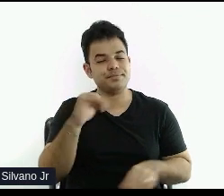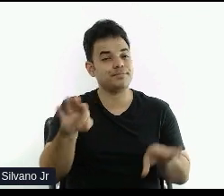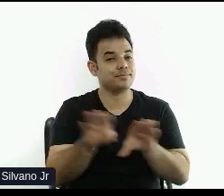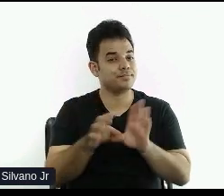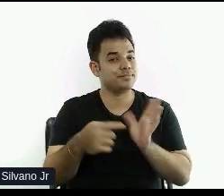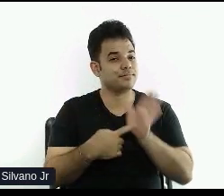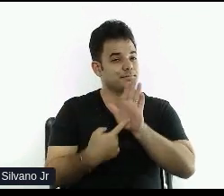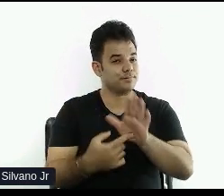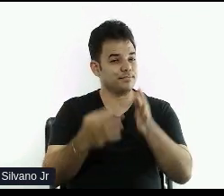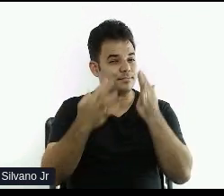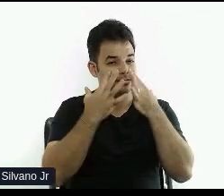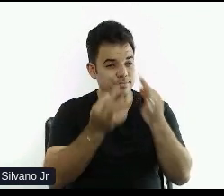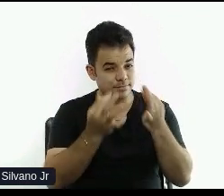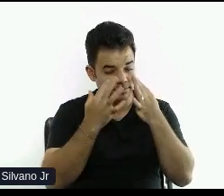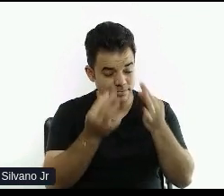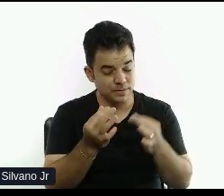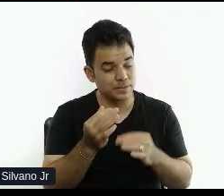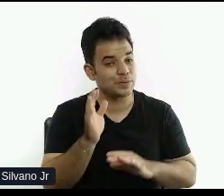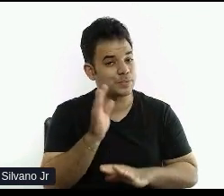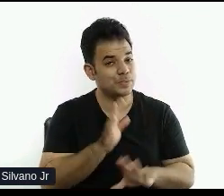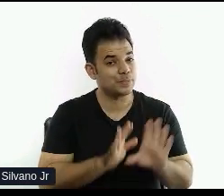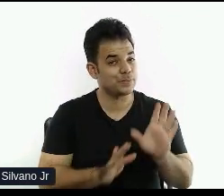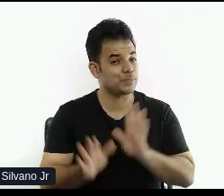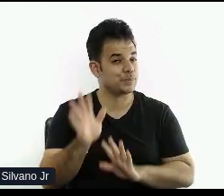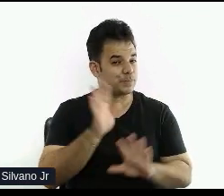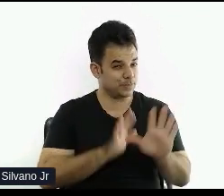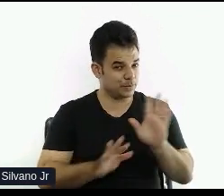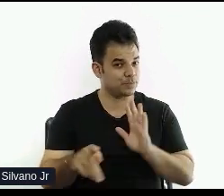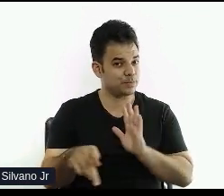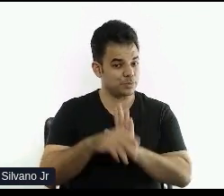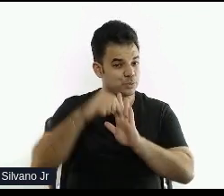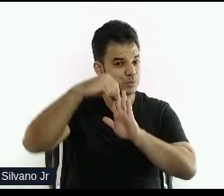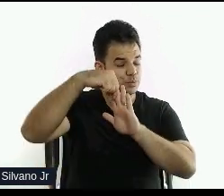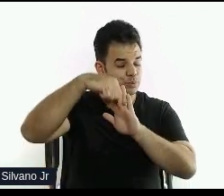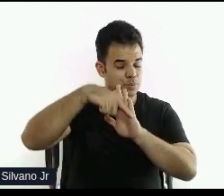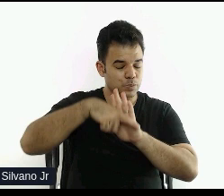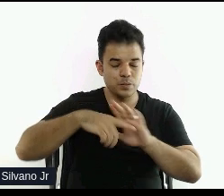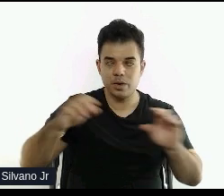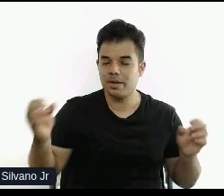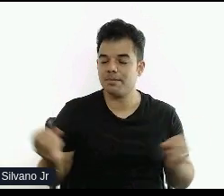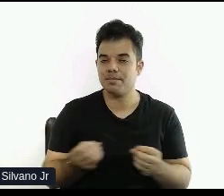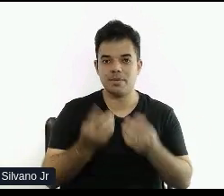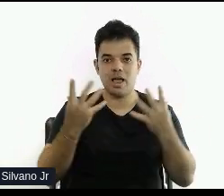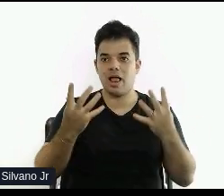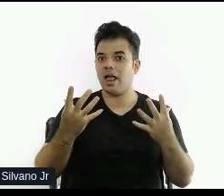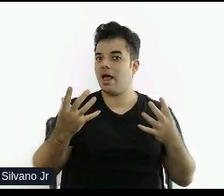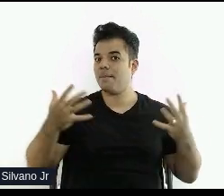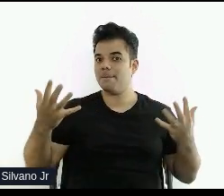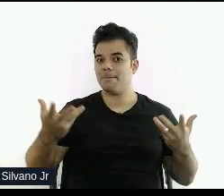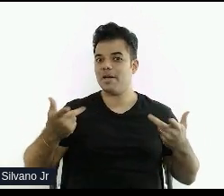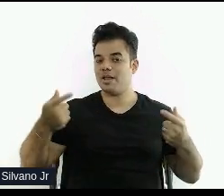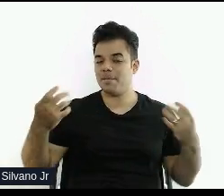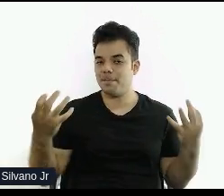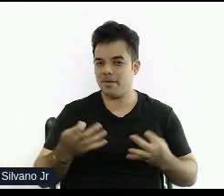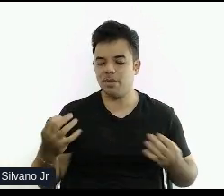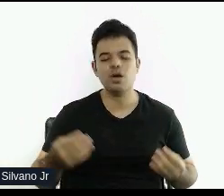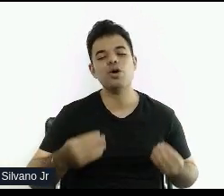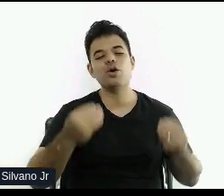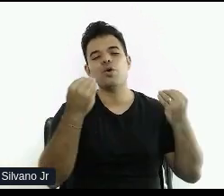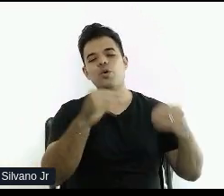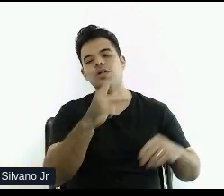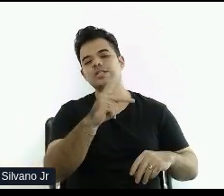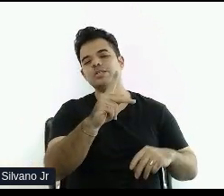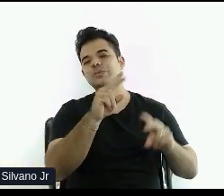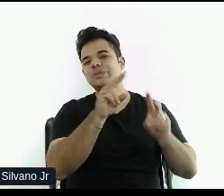atenção, que a gente precisa tomar um super, super cuidado com plugins milagrosos, né? Existem plugins no mercado hoje que falam que ah, instala isso no seu site